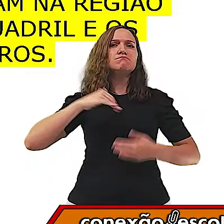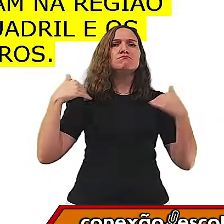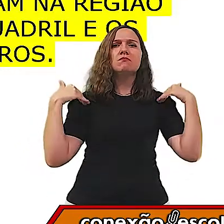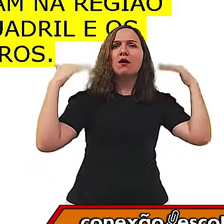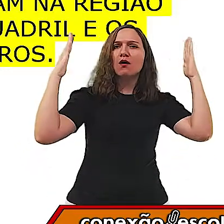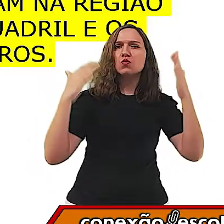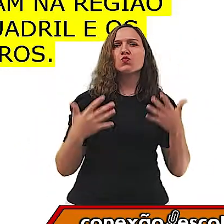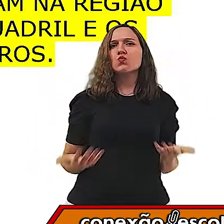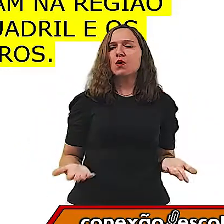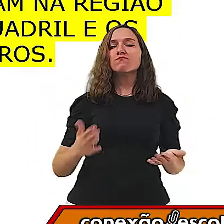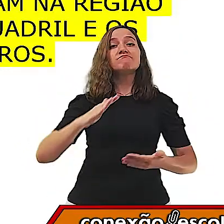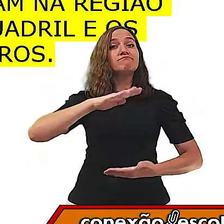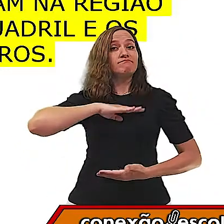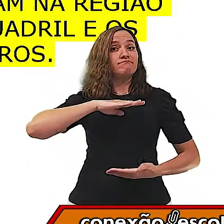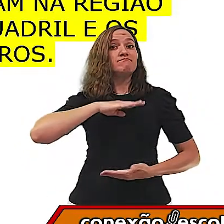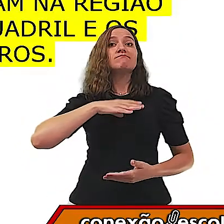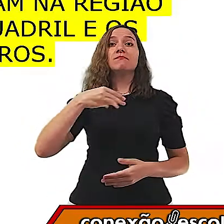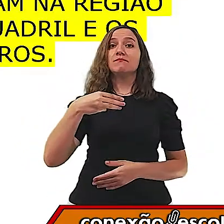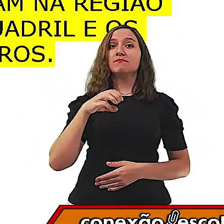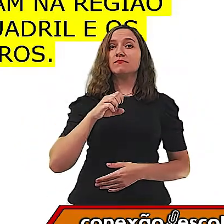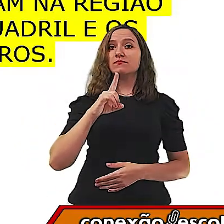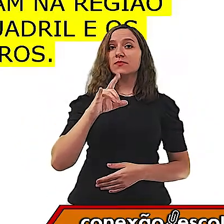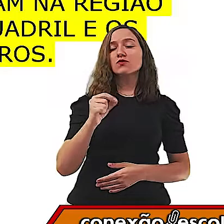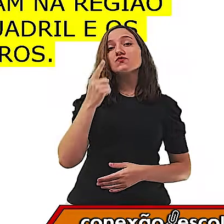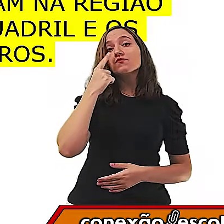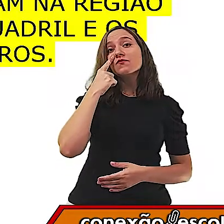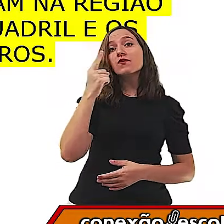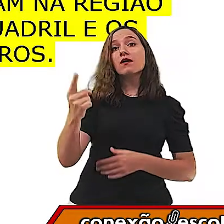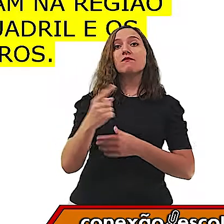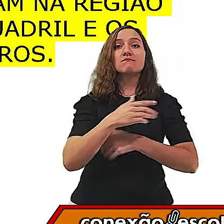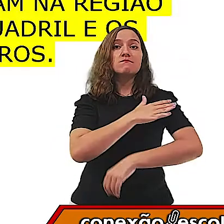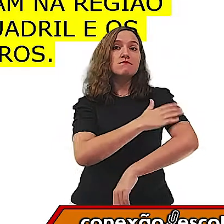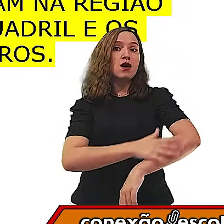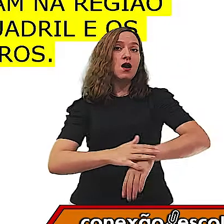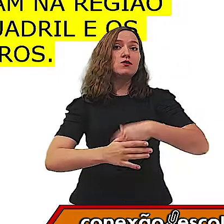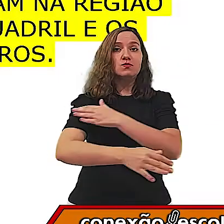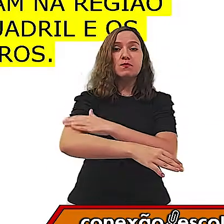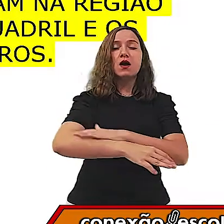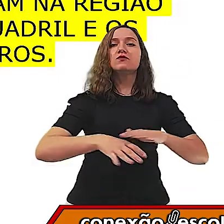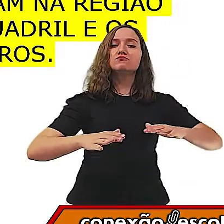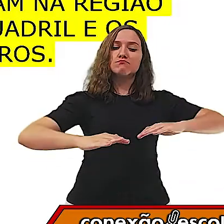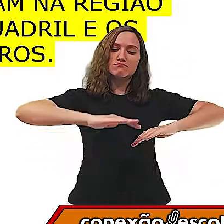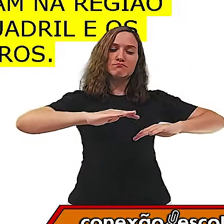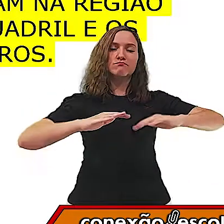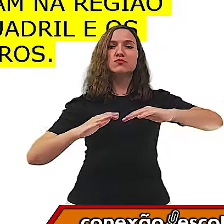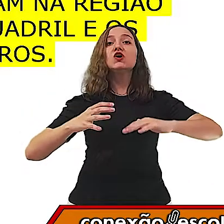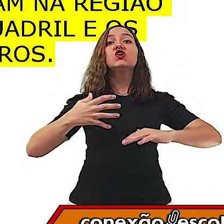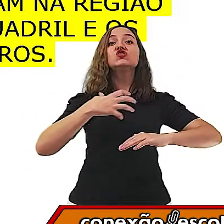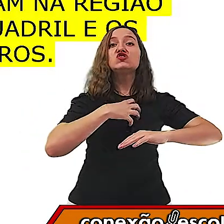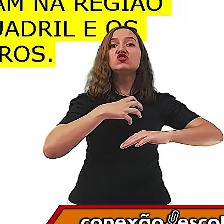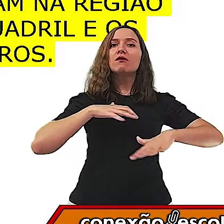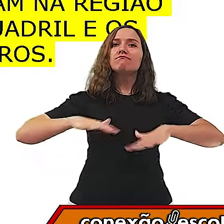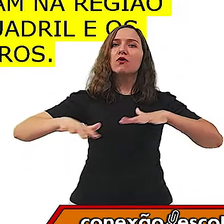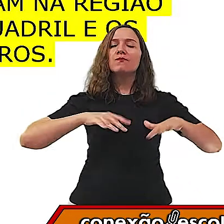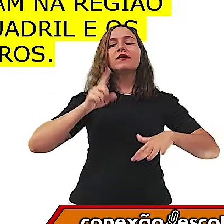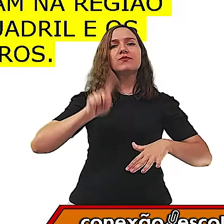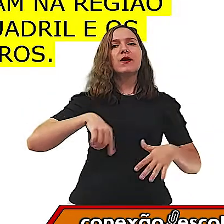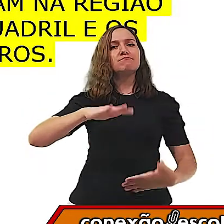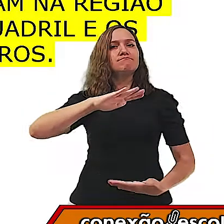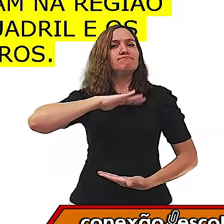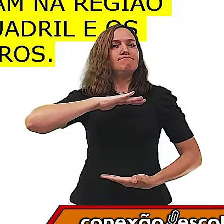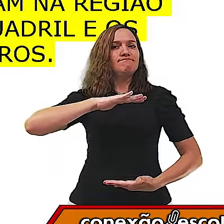Nível médio. Os braços se posicionam na região entre o quadril e os